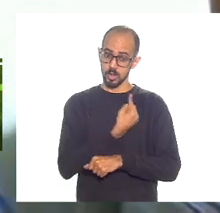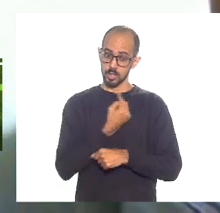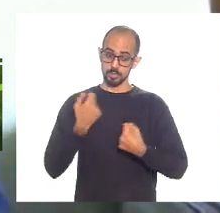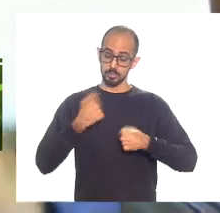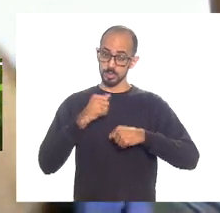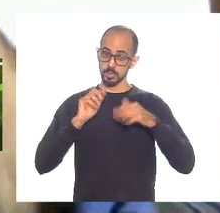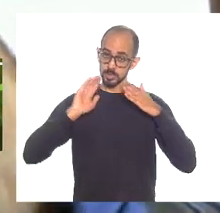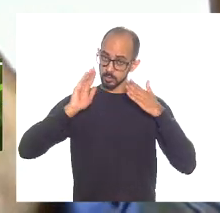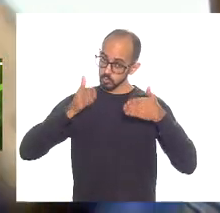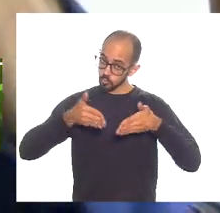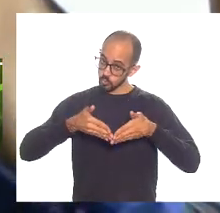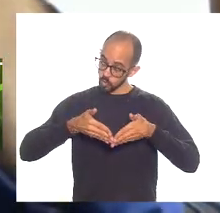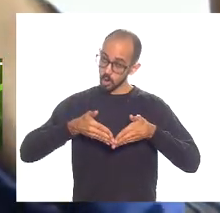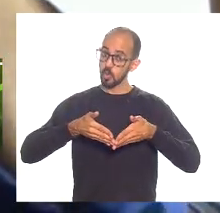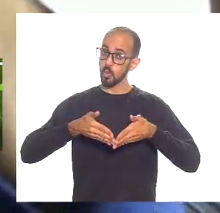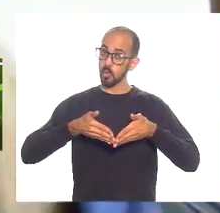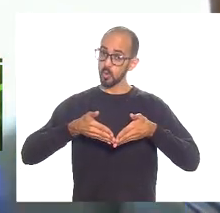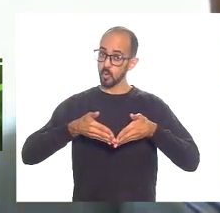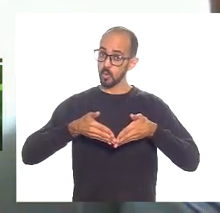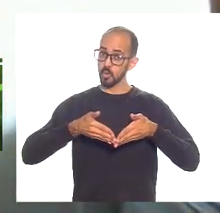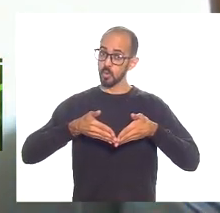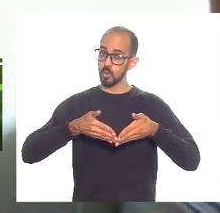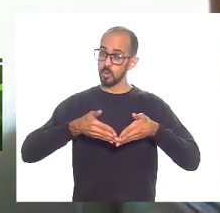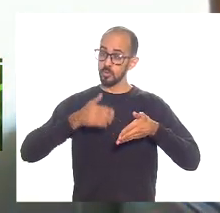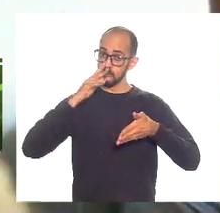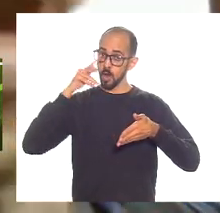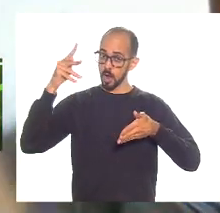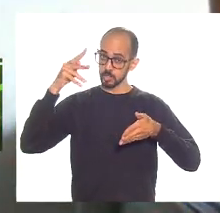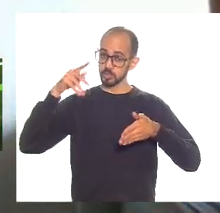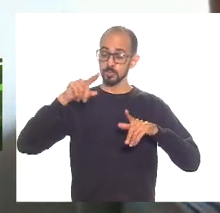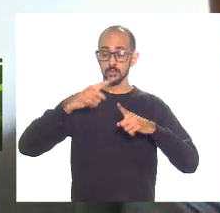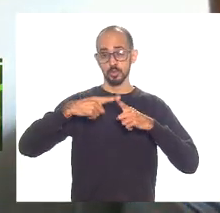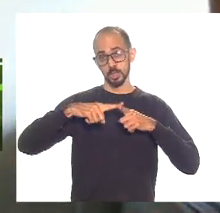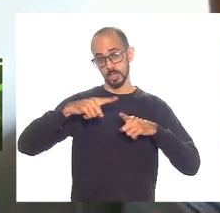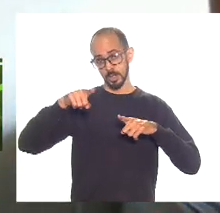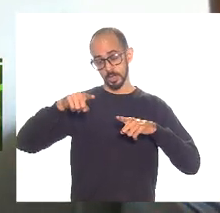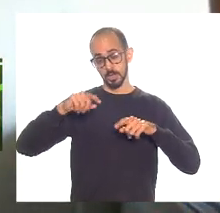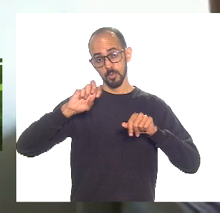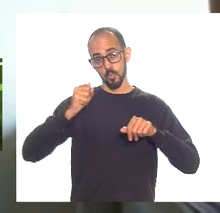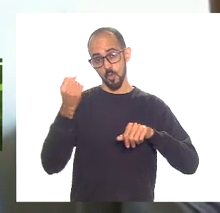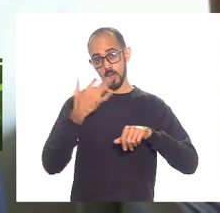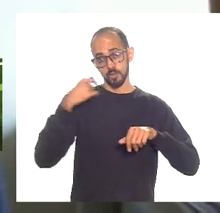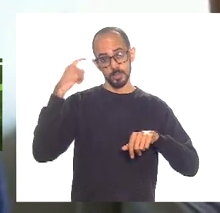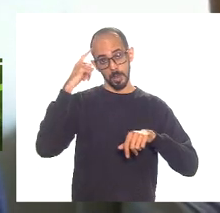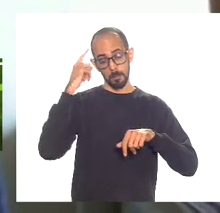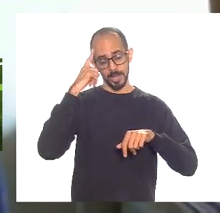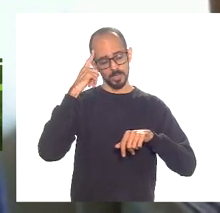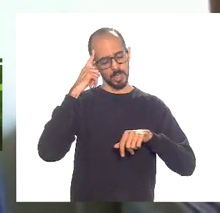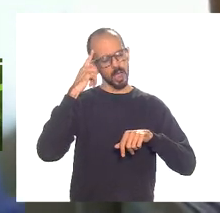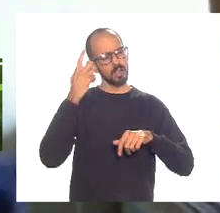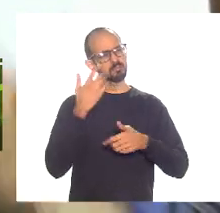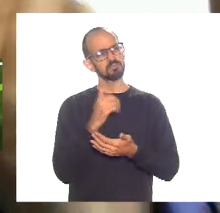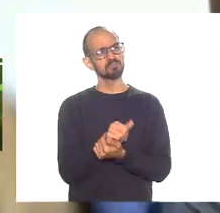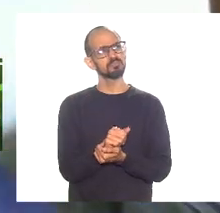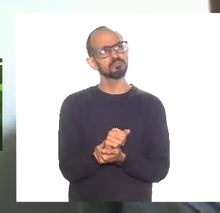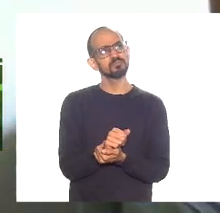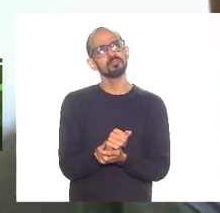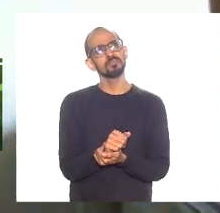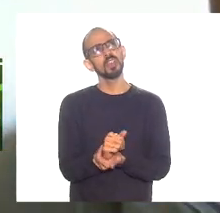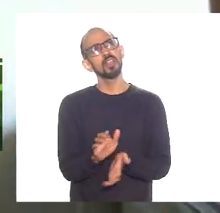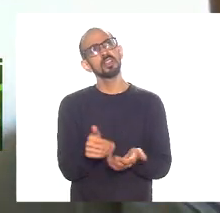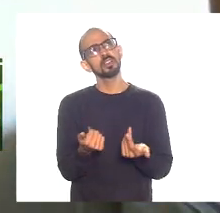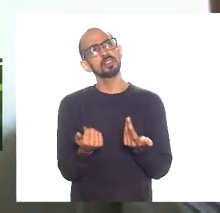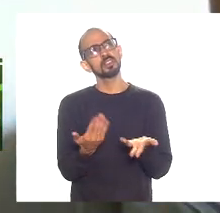isso de uma forma muito forte porque quando você pensa assim ah para os